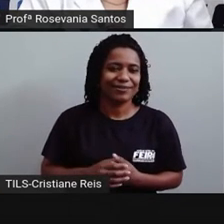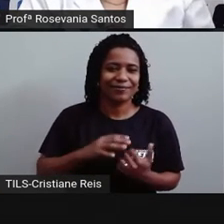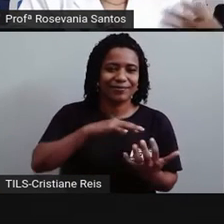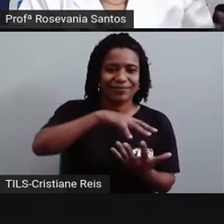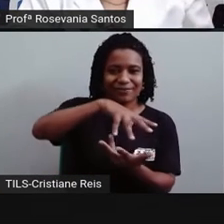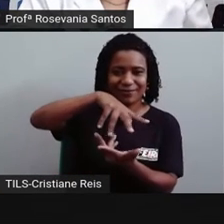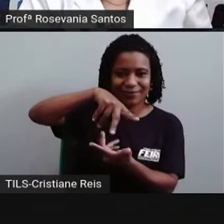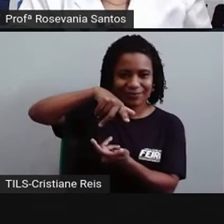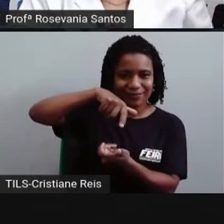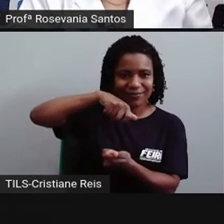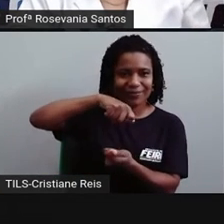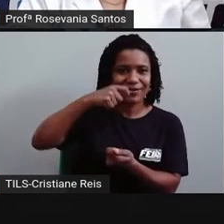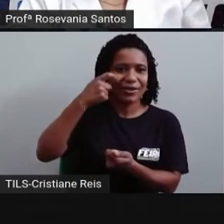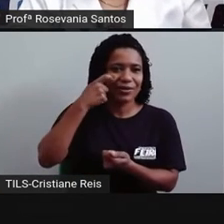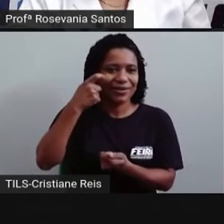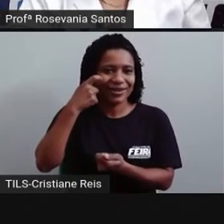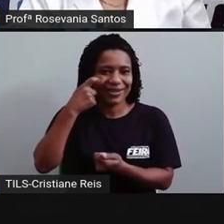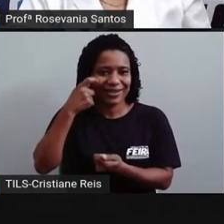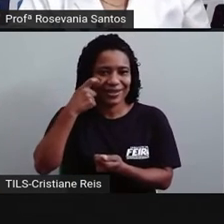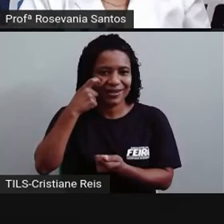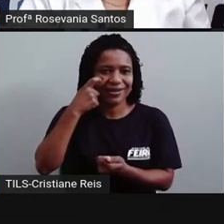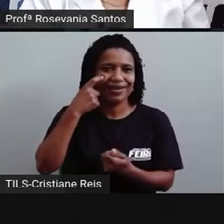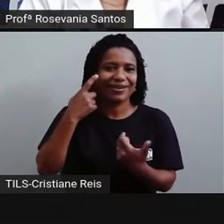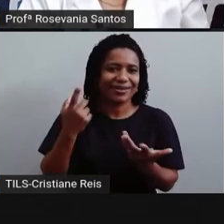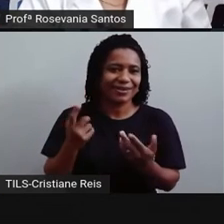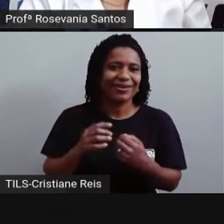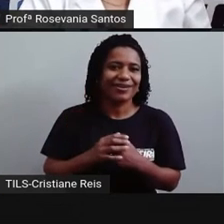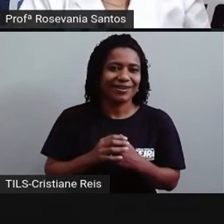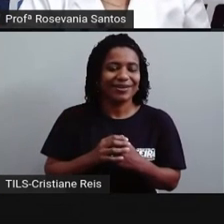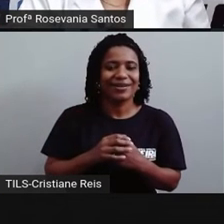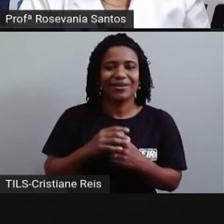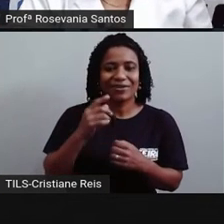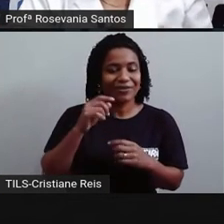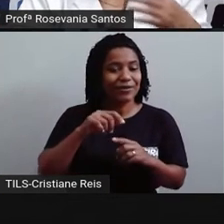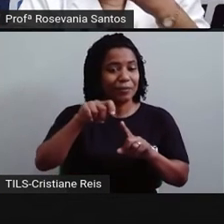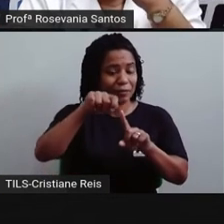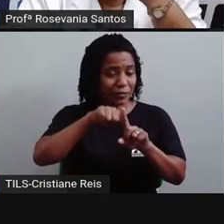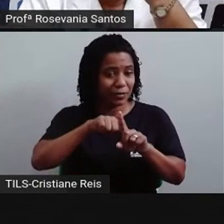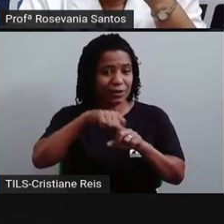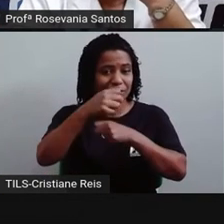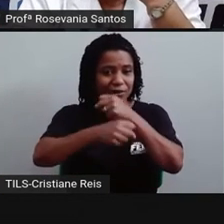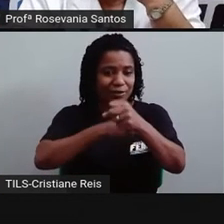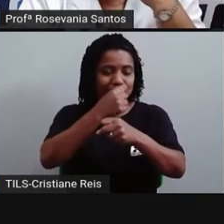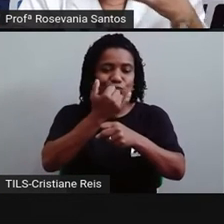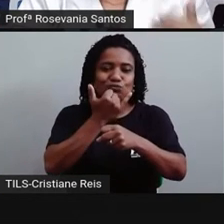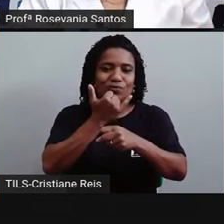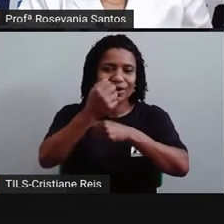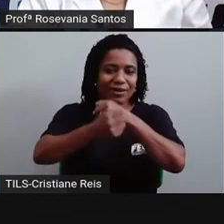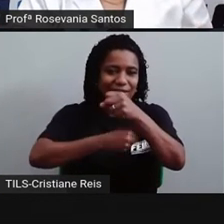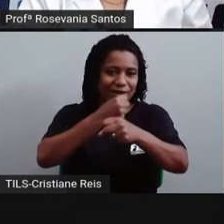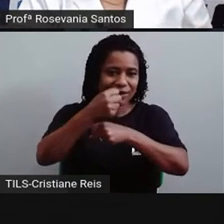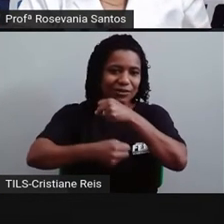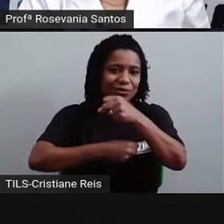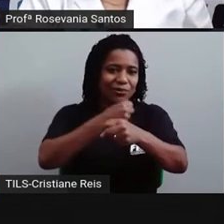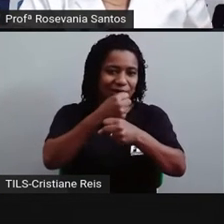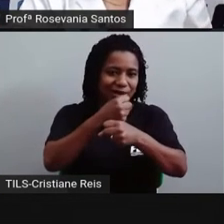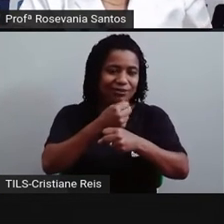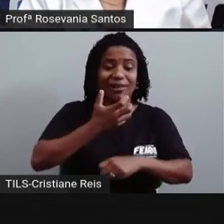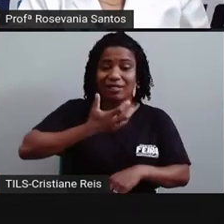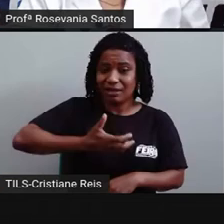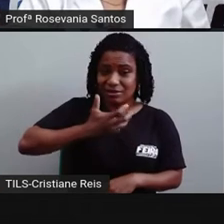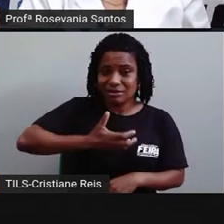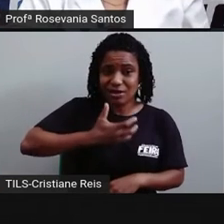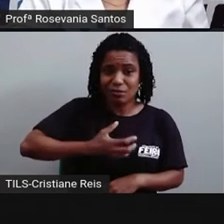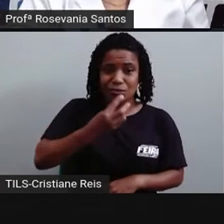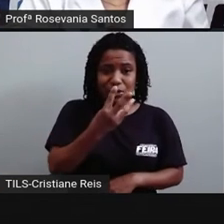como a gente, né, comemora lá dia 31 de janeiro a passar, desculpa, de dezembro, a passagem para o primeiro